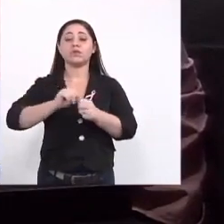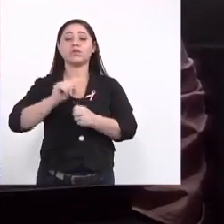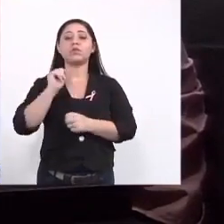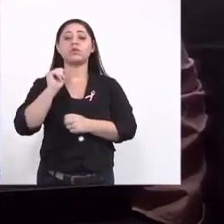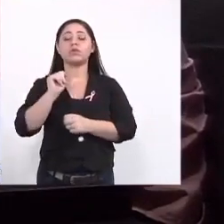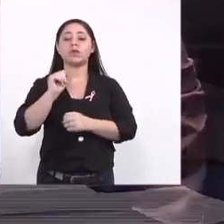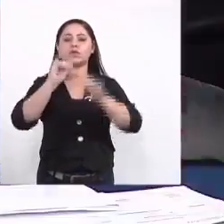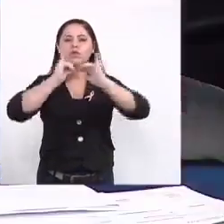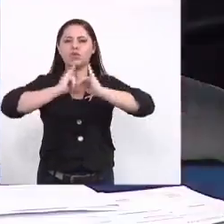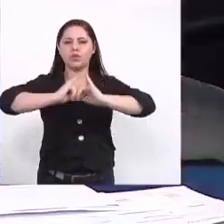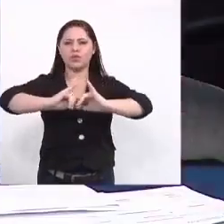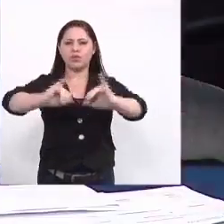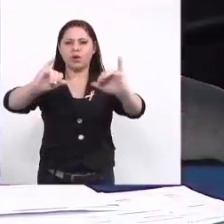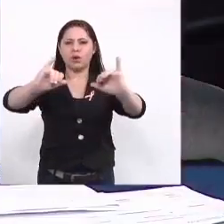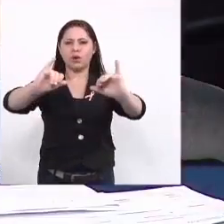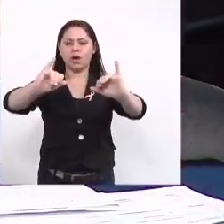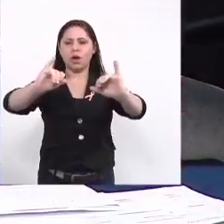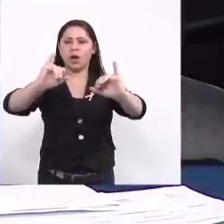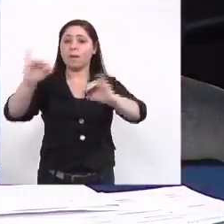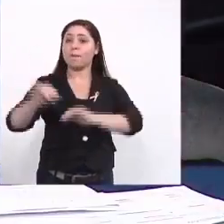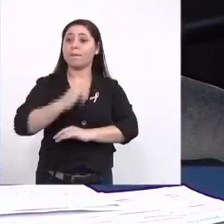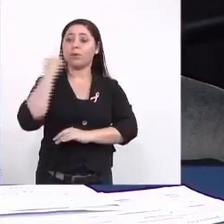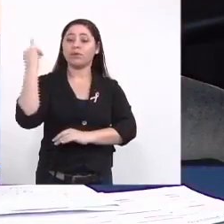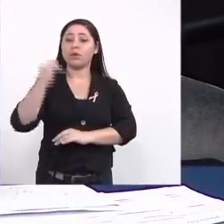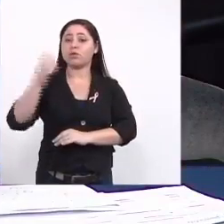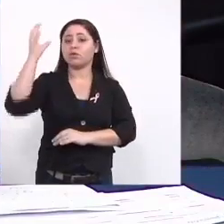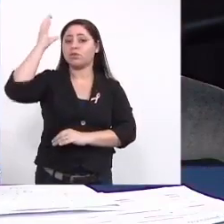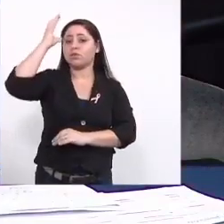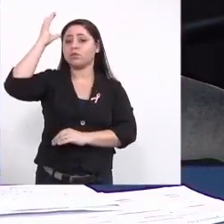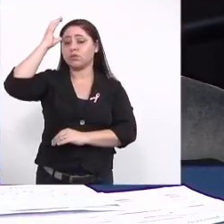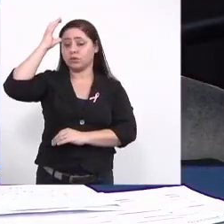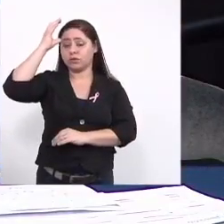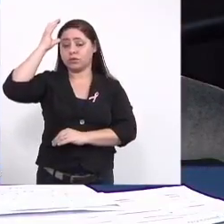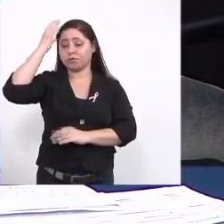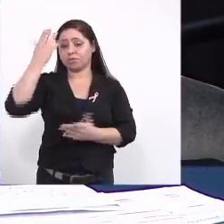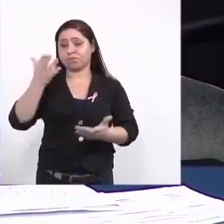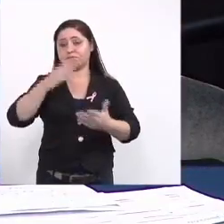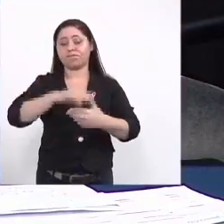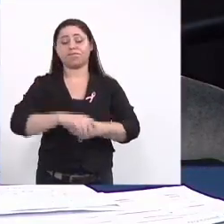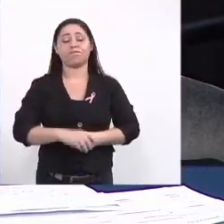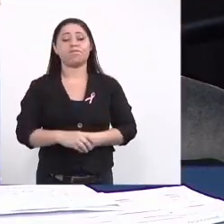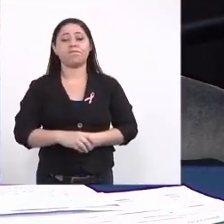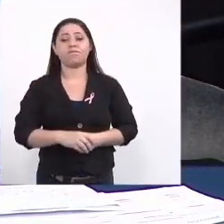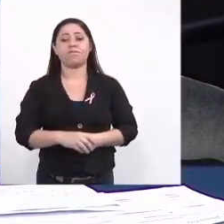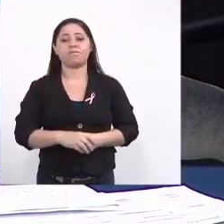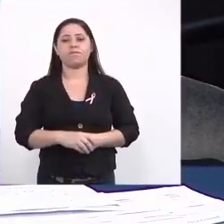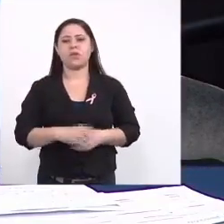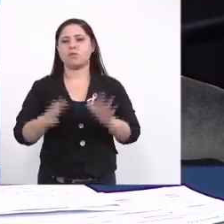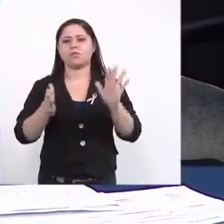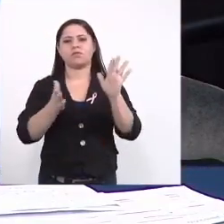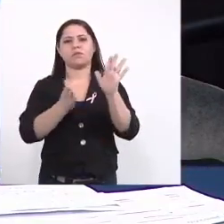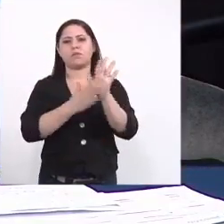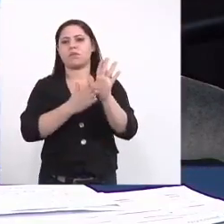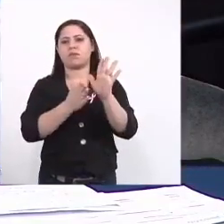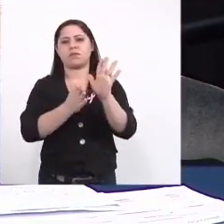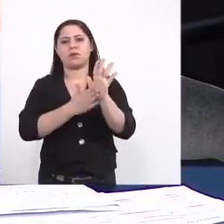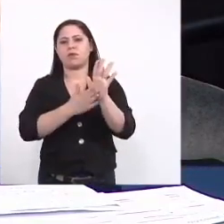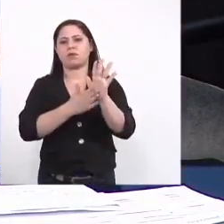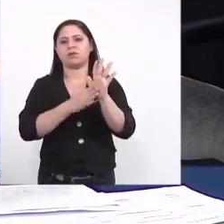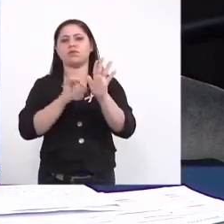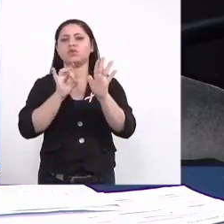de divulgar a importância da conscientização né não é um papel de